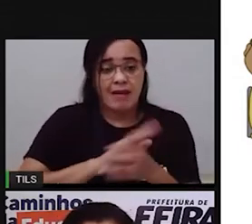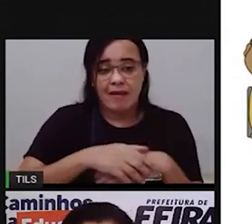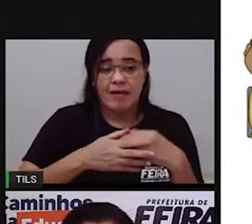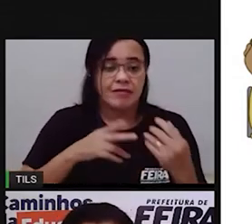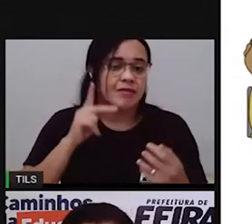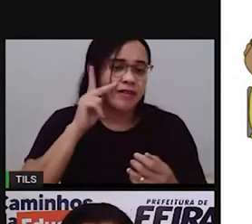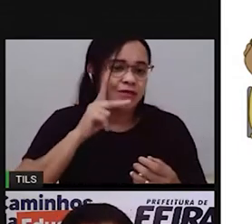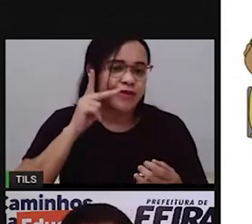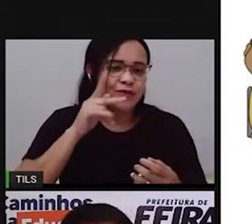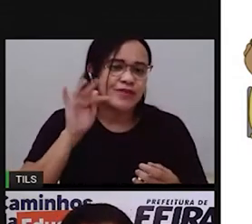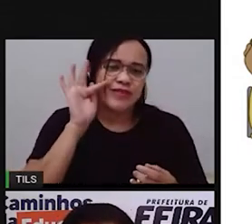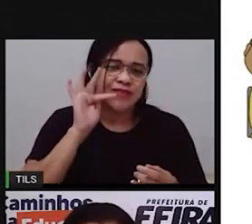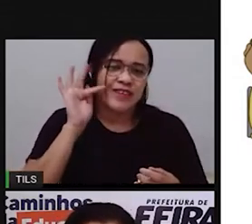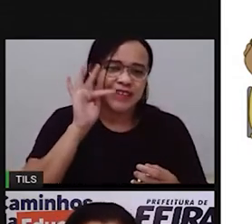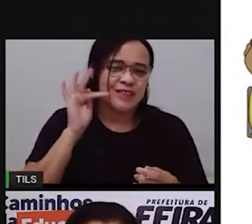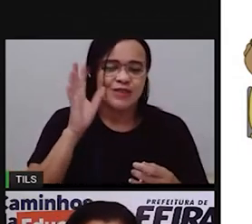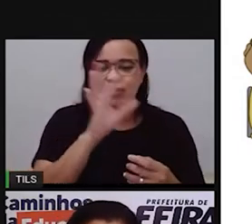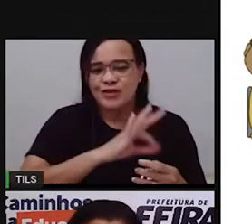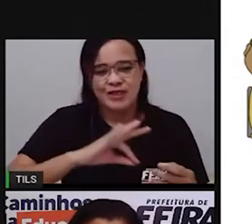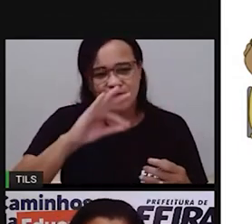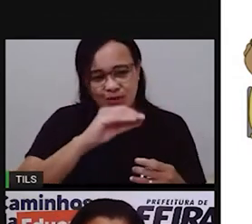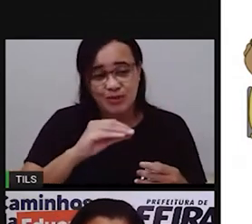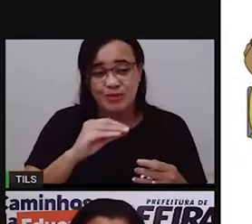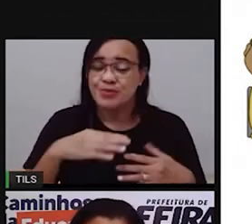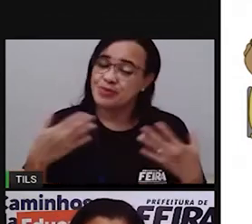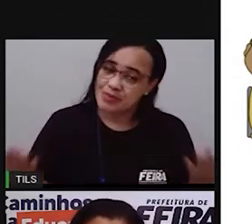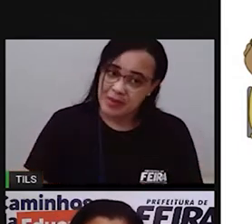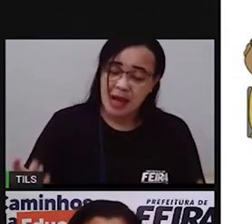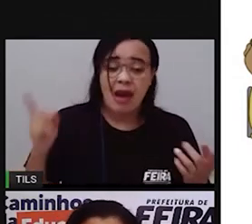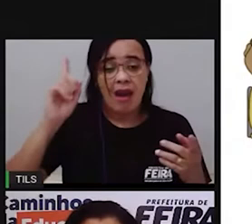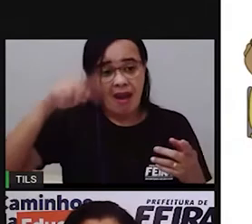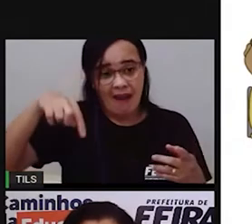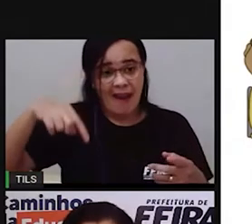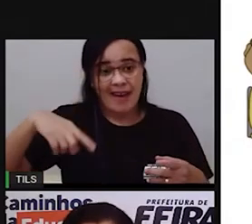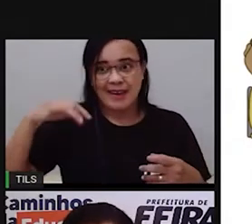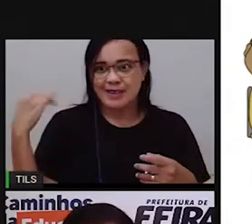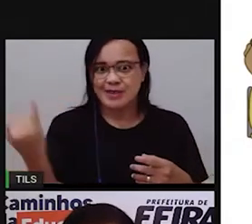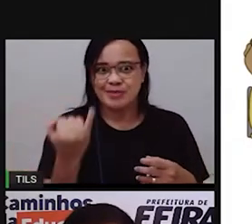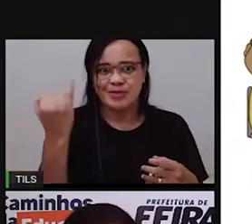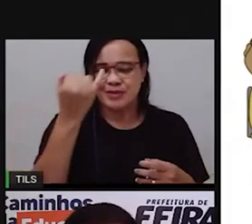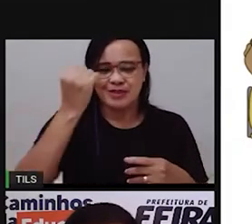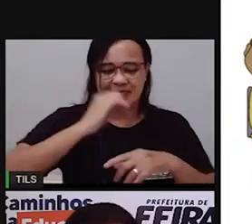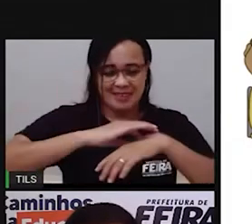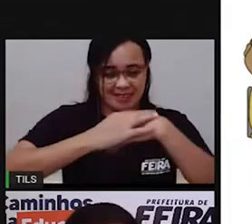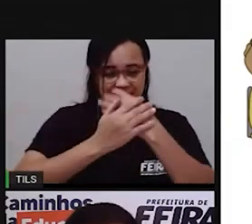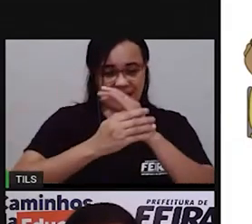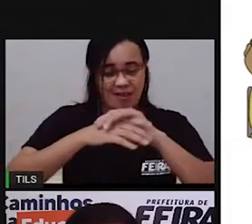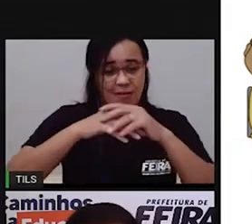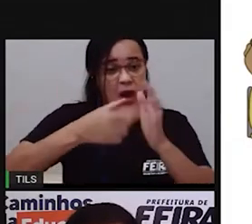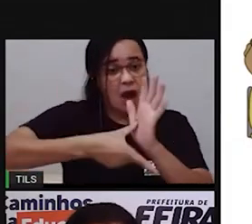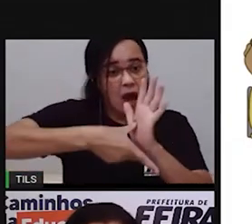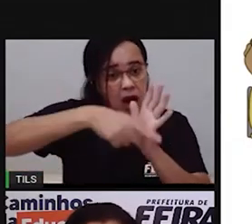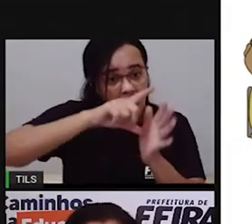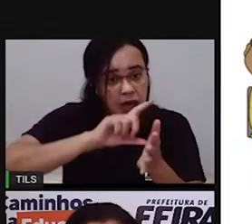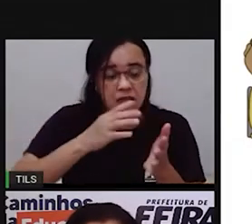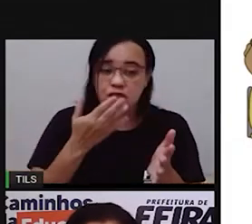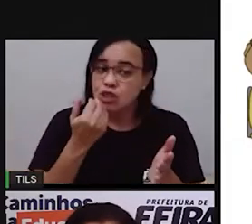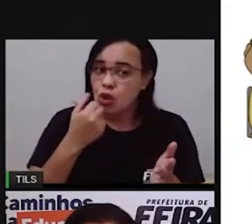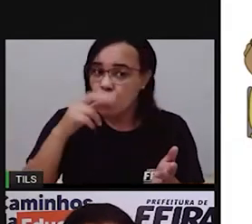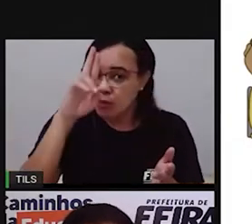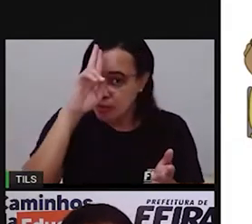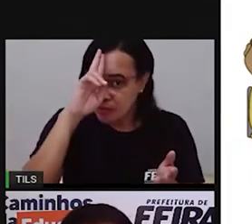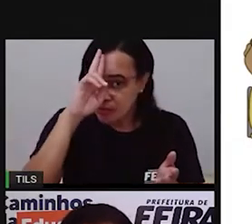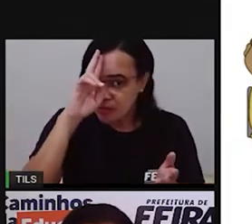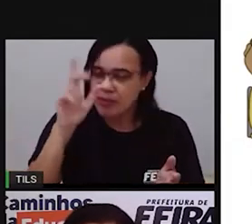vimos que é muito importante cuidar da nossa higiene também como lavar as mãos antes das refeições beber